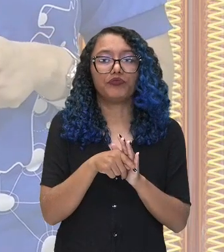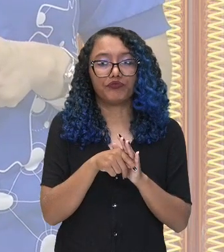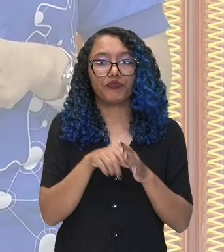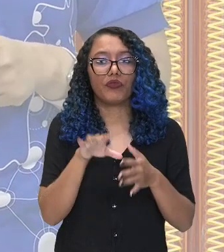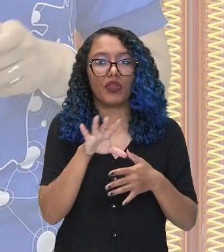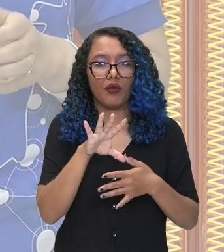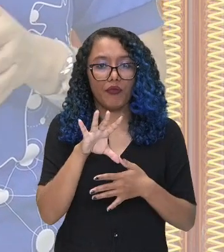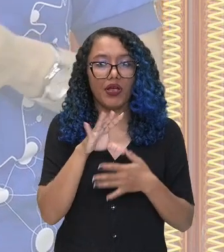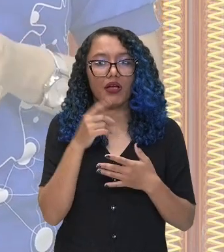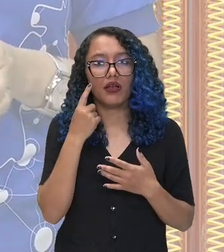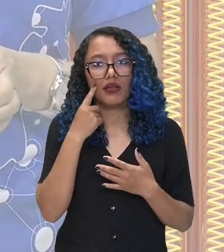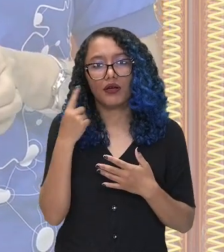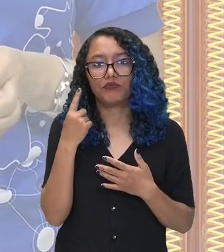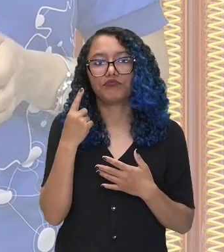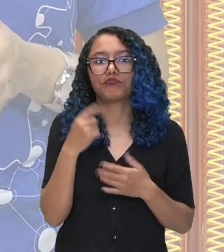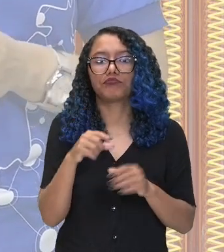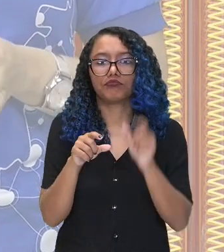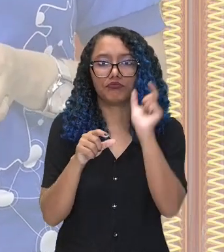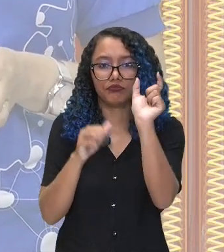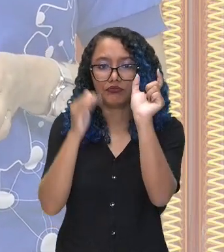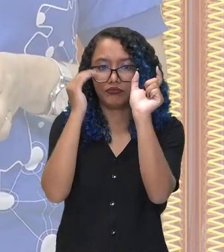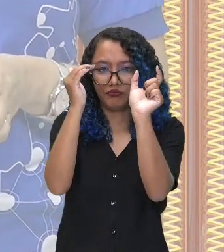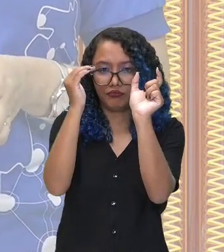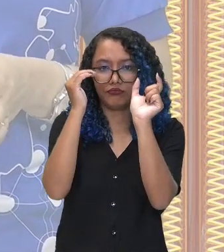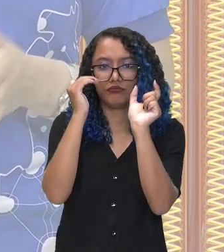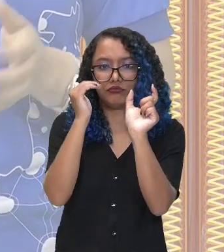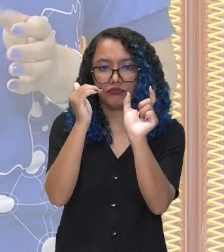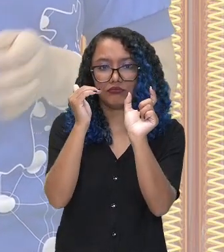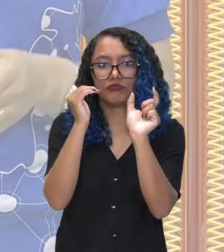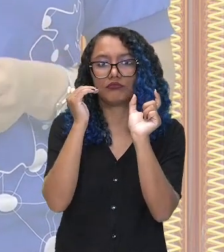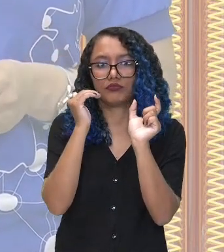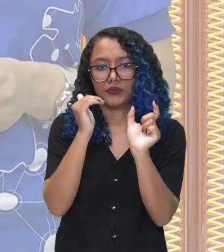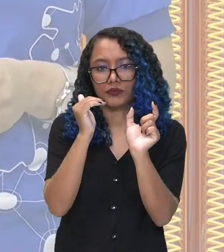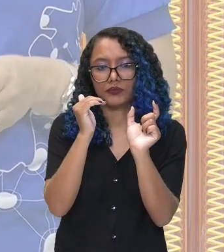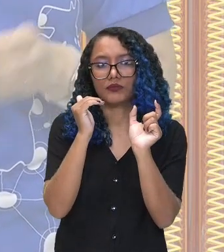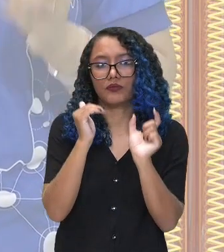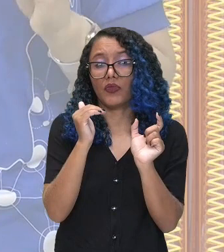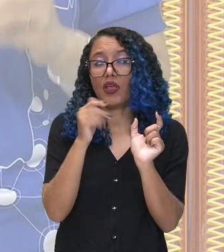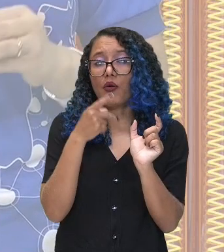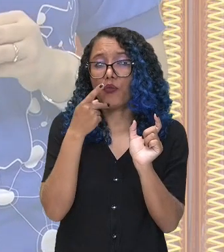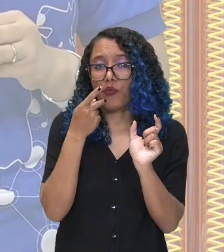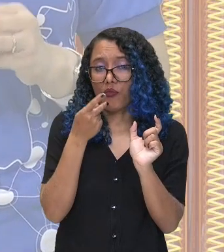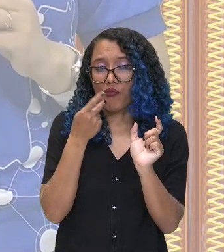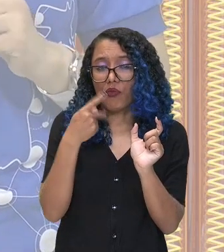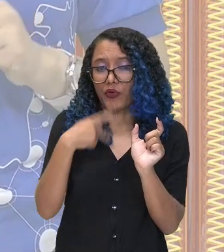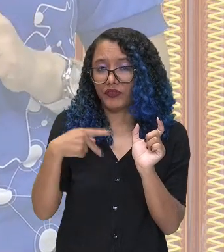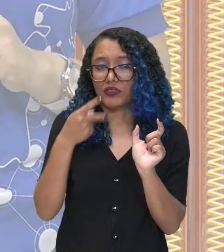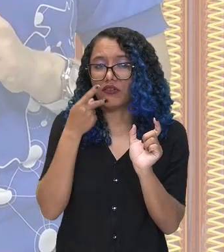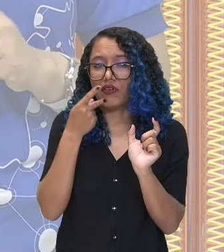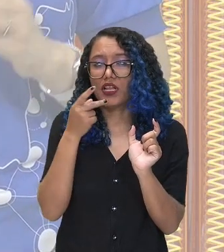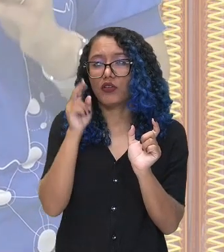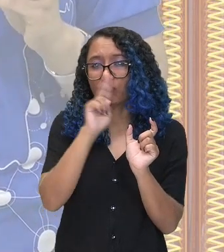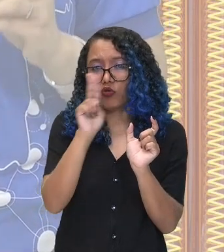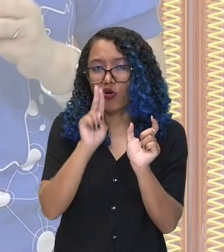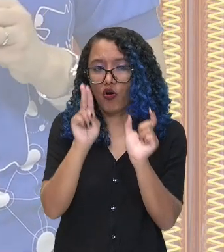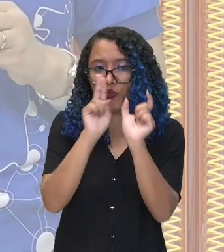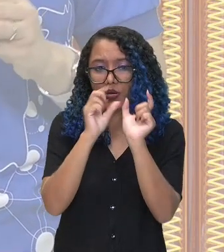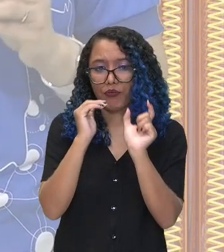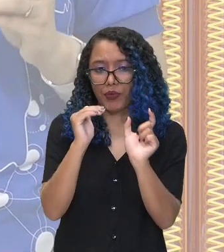Hampshire, Massachusetts, Rhode Island, Connecticut, Nova York, Nova Jersey,